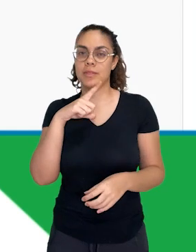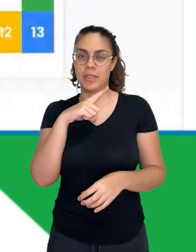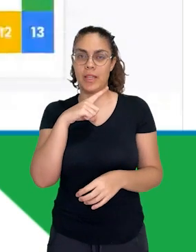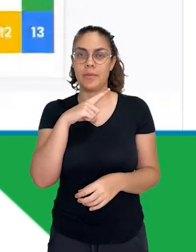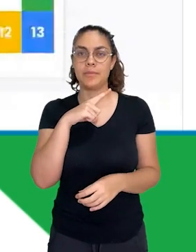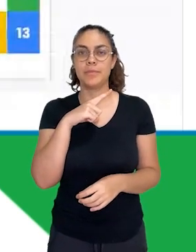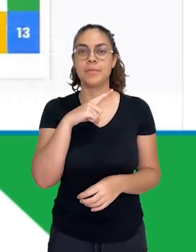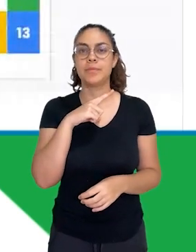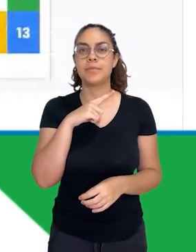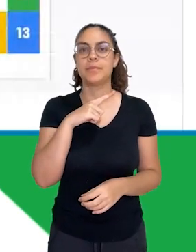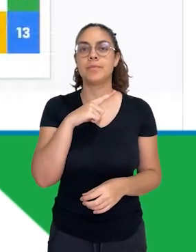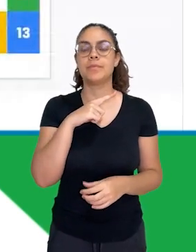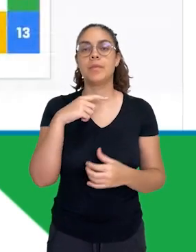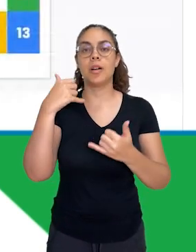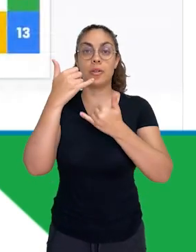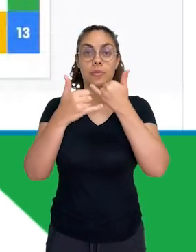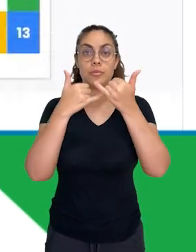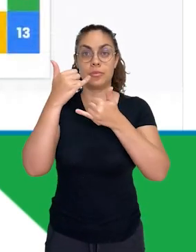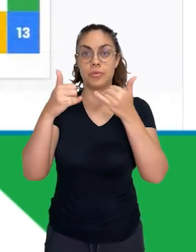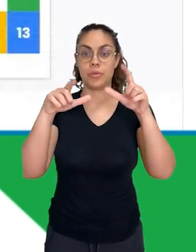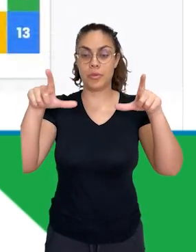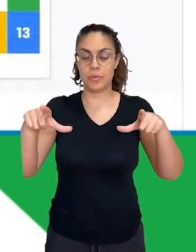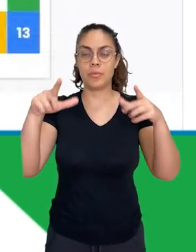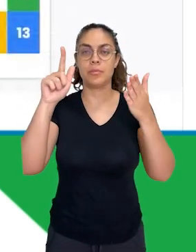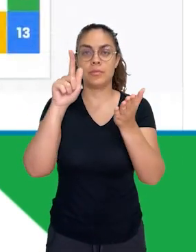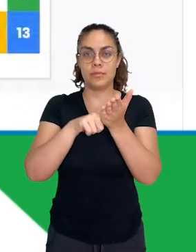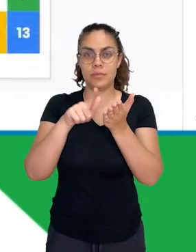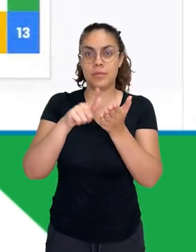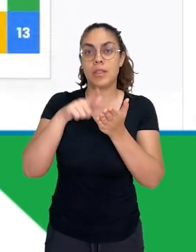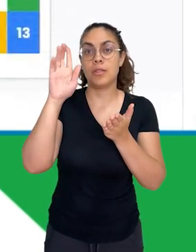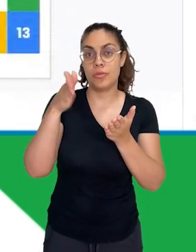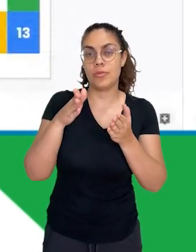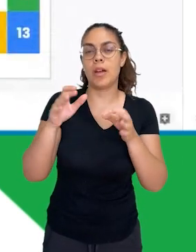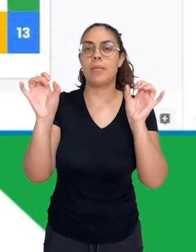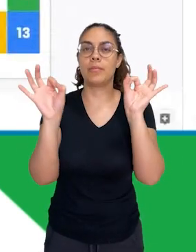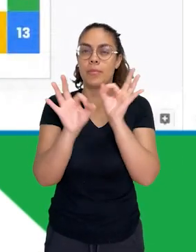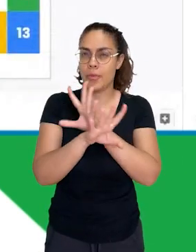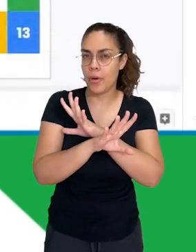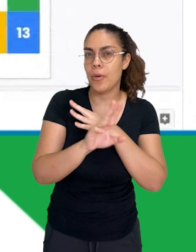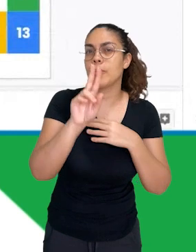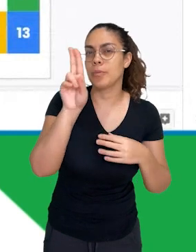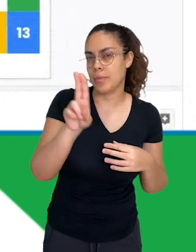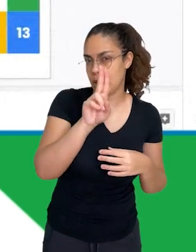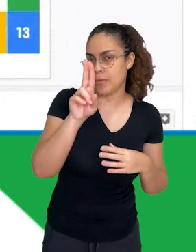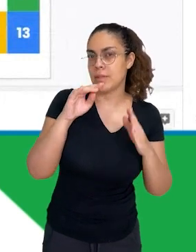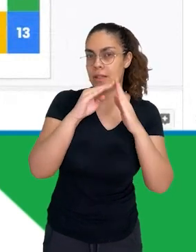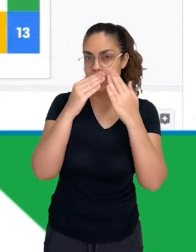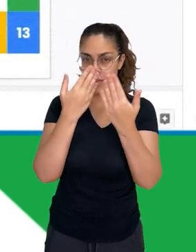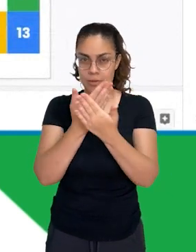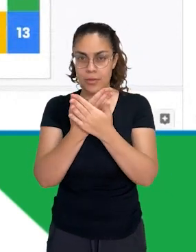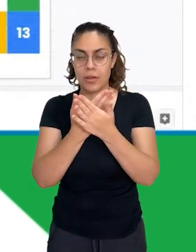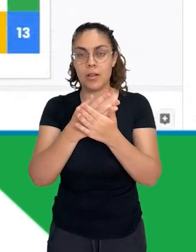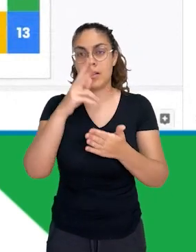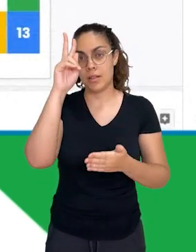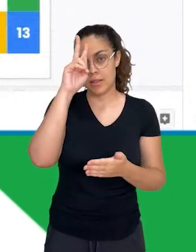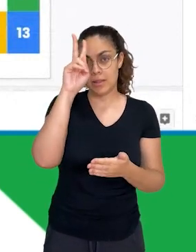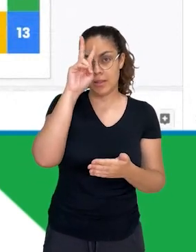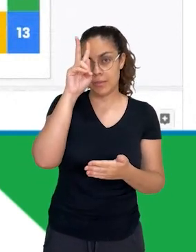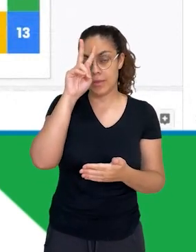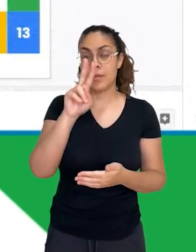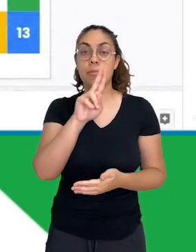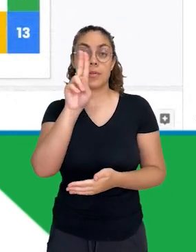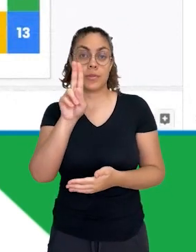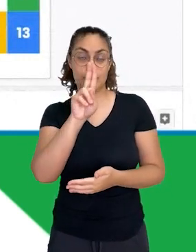num primeiro momento, o jogo de tabuleiro já pronto para você utilizar na sua sala de aula. Lembrando que para você utilizar